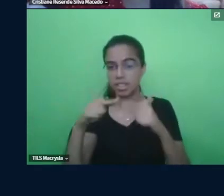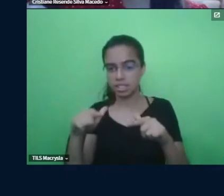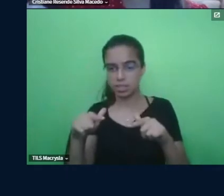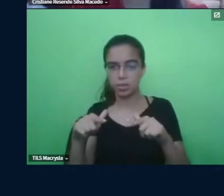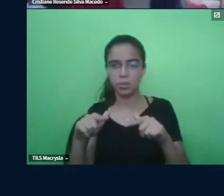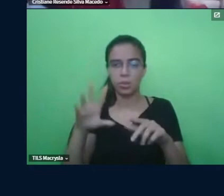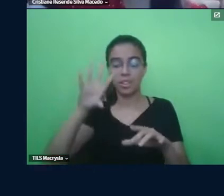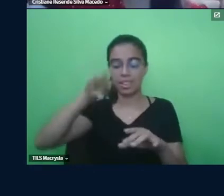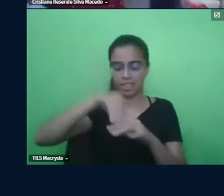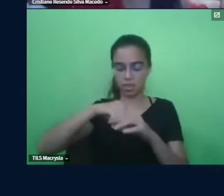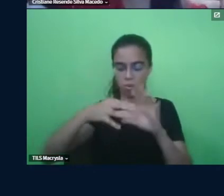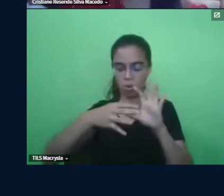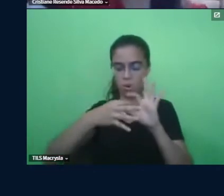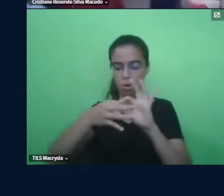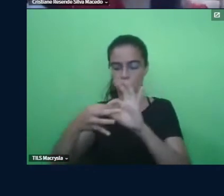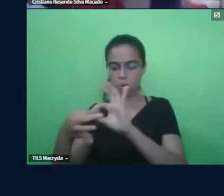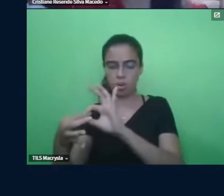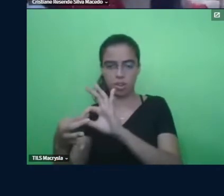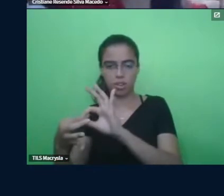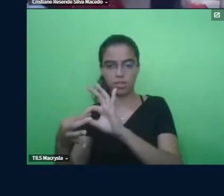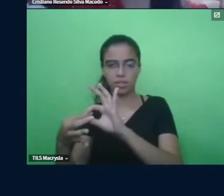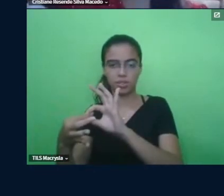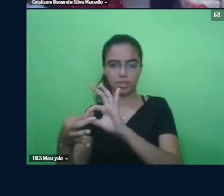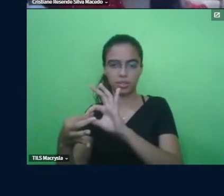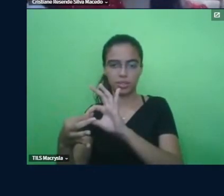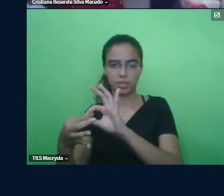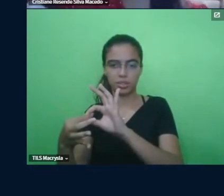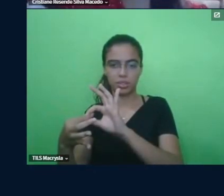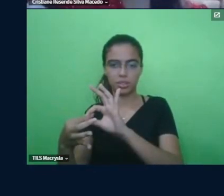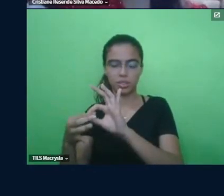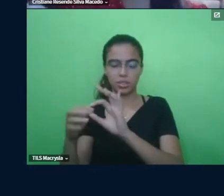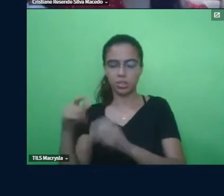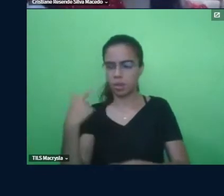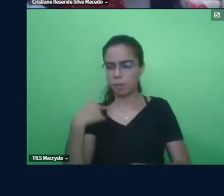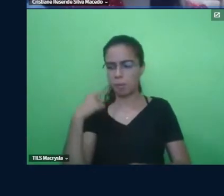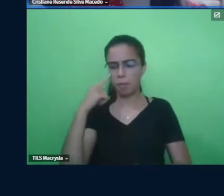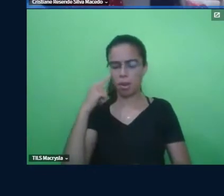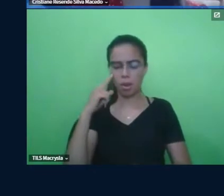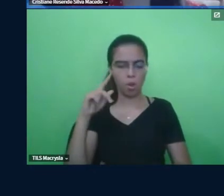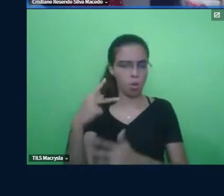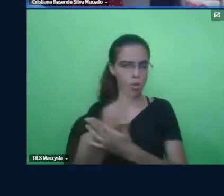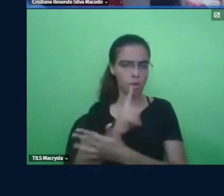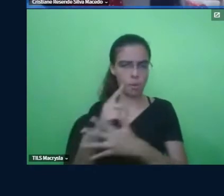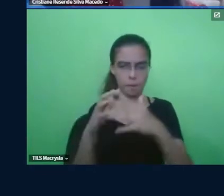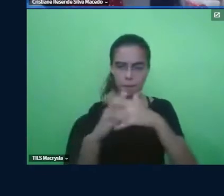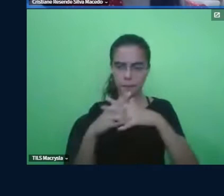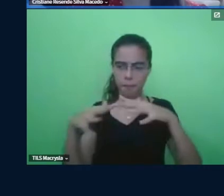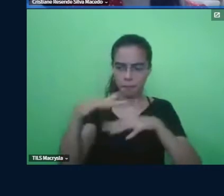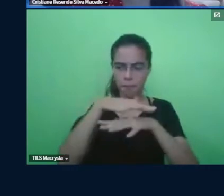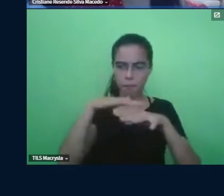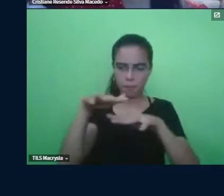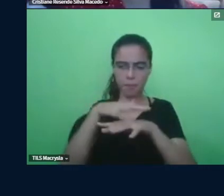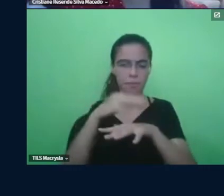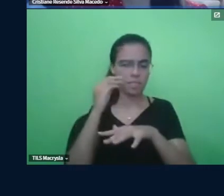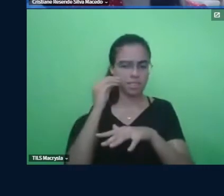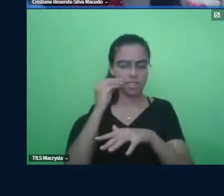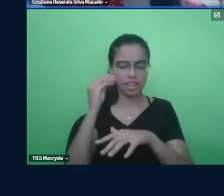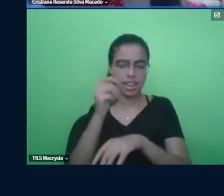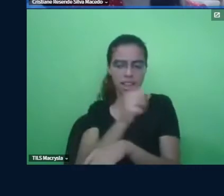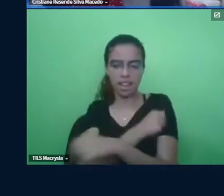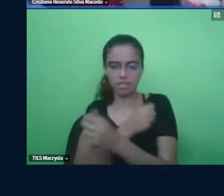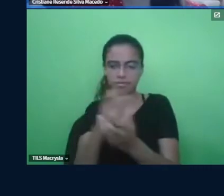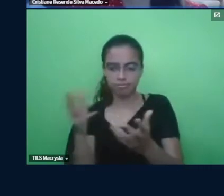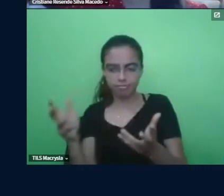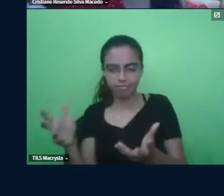de um contexto em que ele não acontece com uma metacognição que, olha, vai sozinho, né, é um aluno que